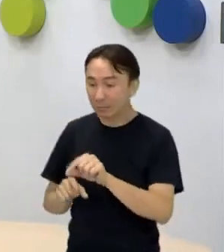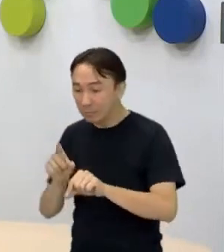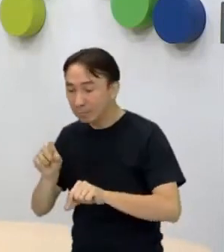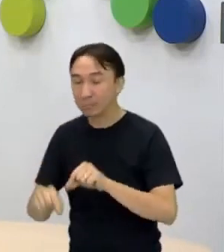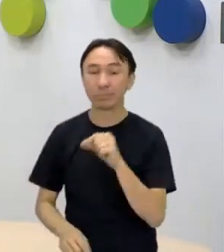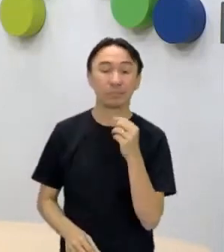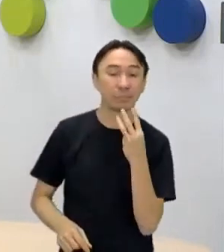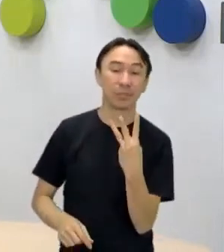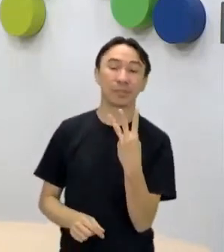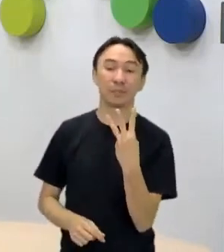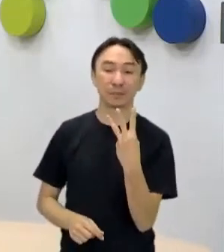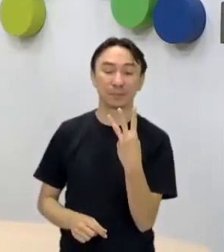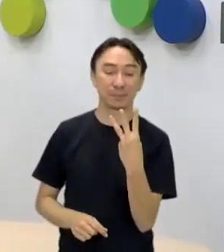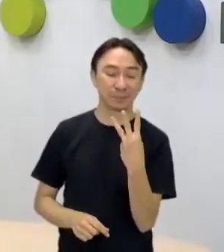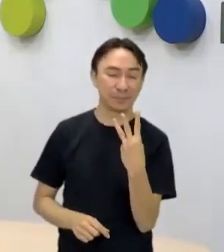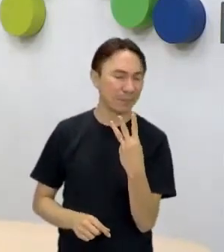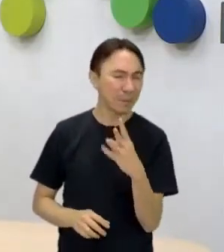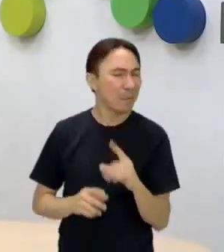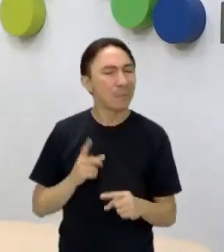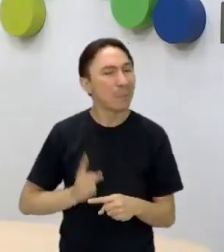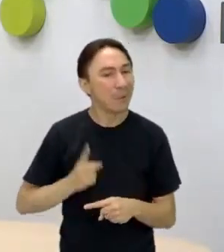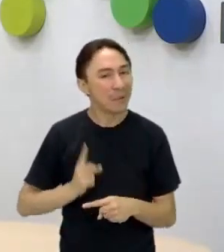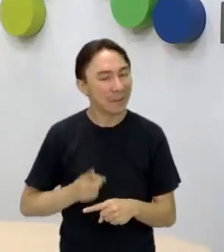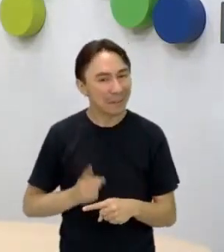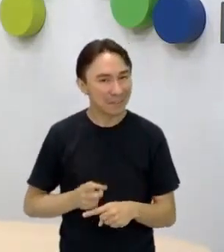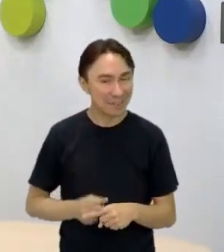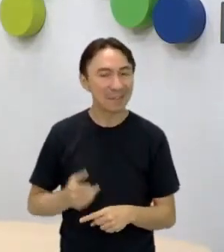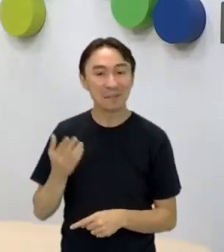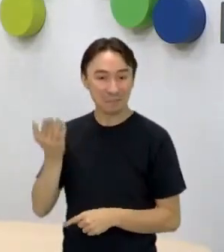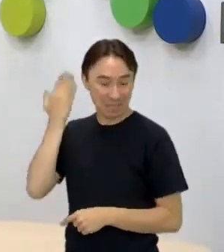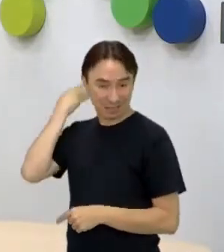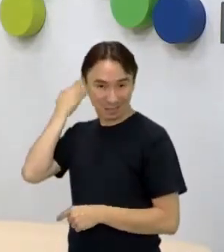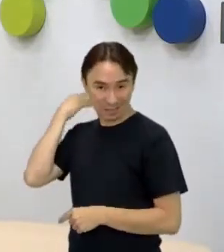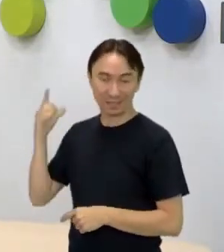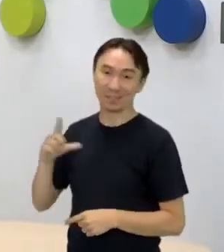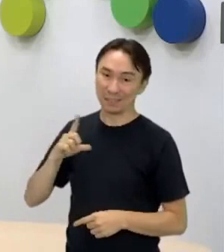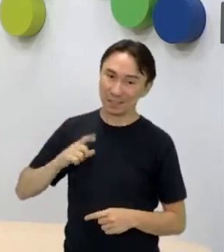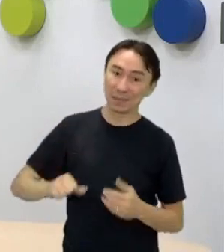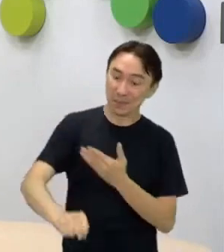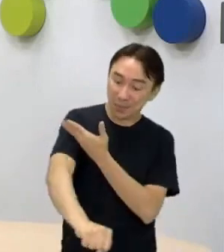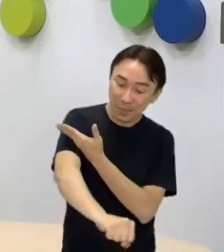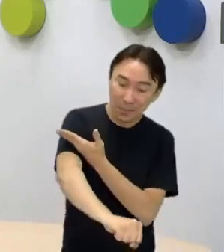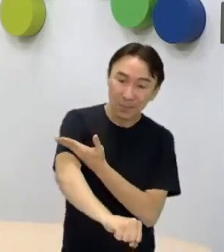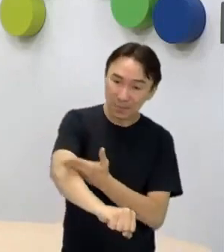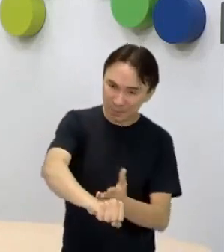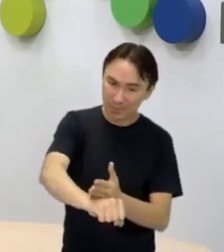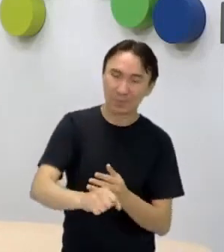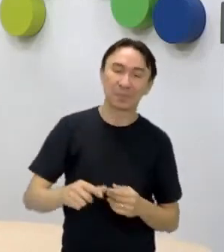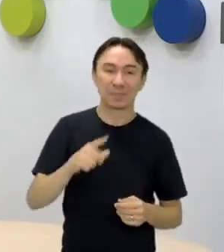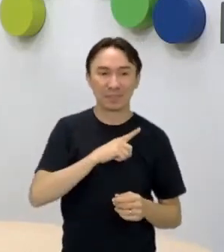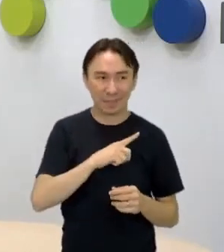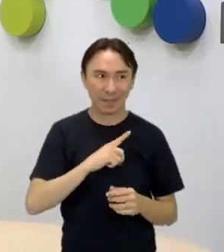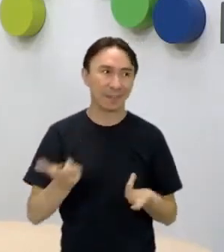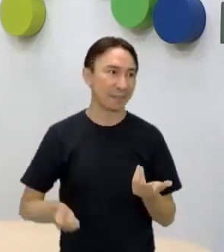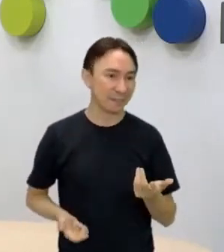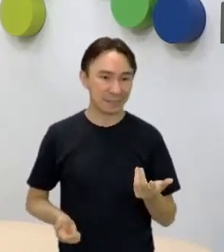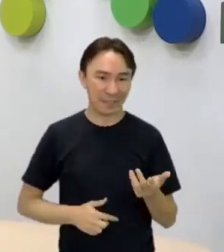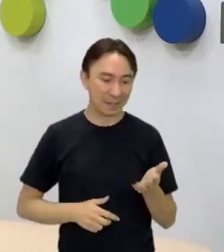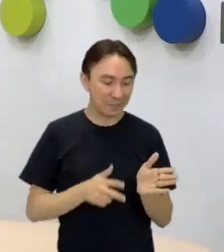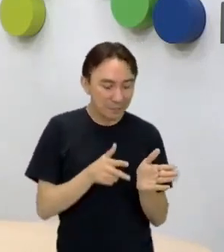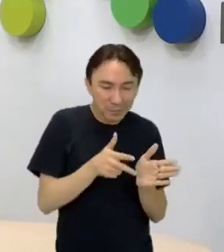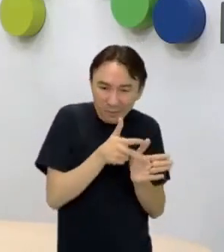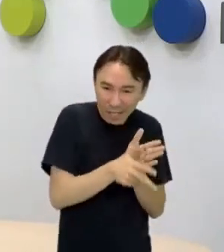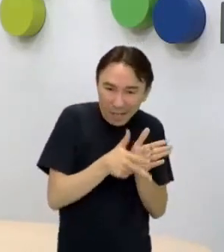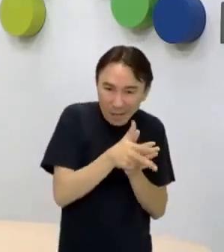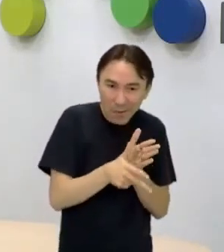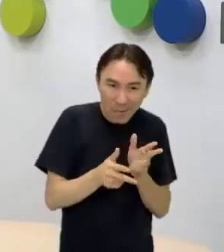exatamente como é... Duas coisas. Como eram os costumes, numa época. A gente está falando aí de bonde, e aí alguns aí que estão